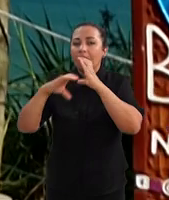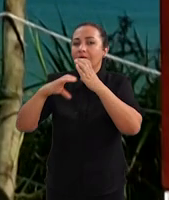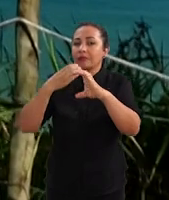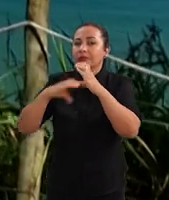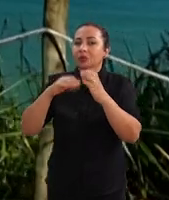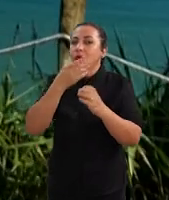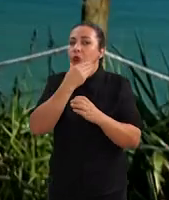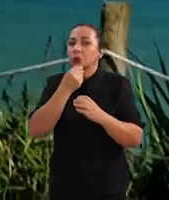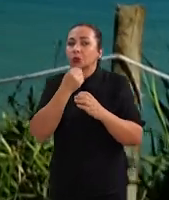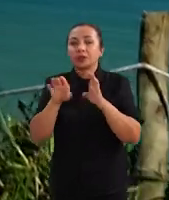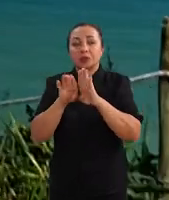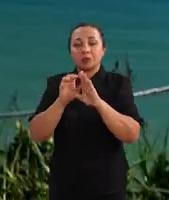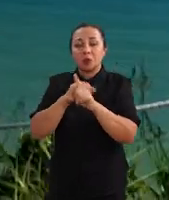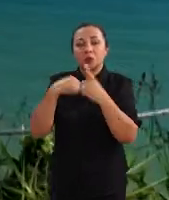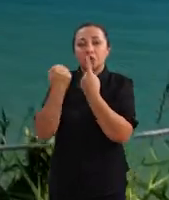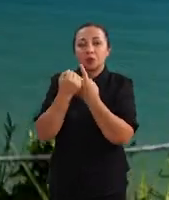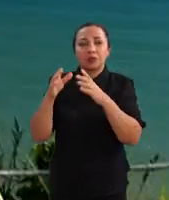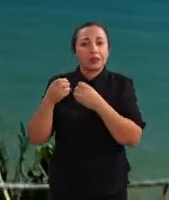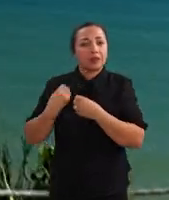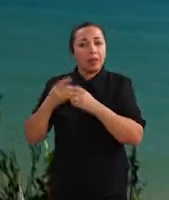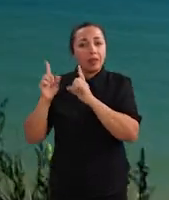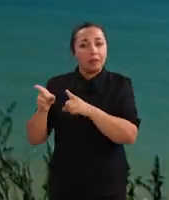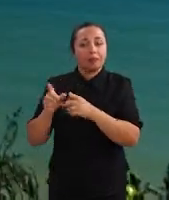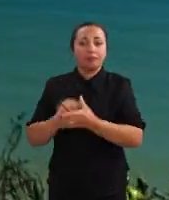machos, como alguns sons sociais que estão lá.